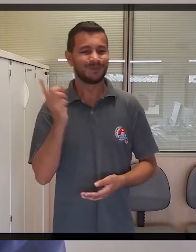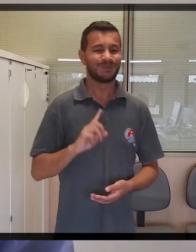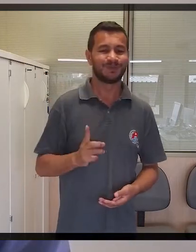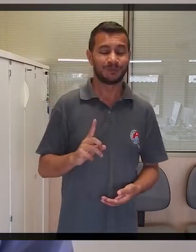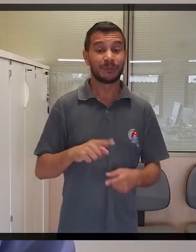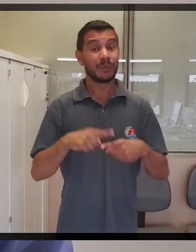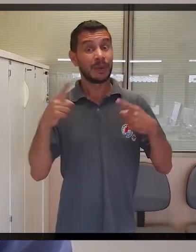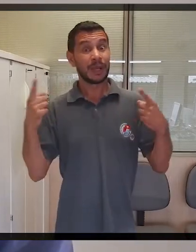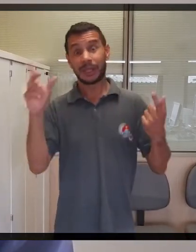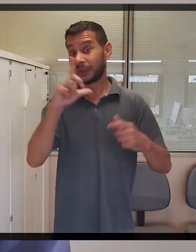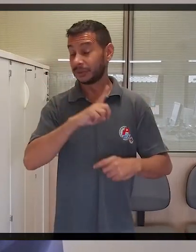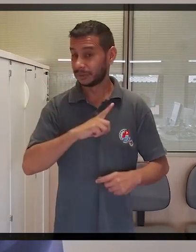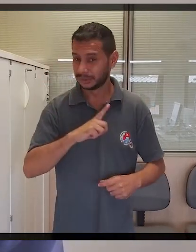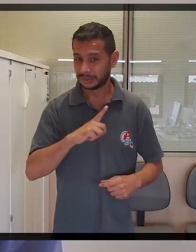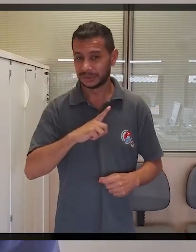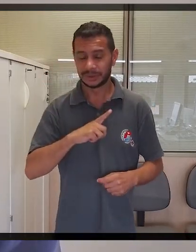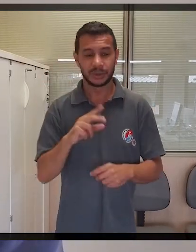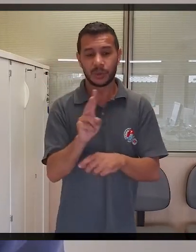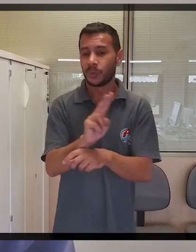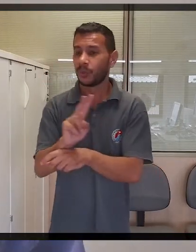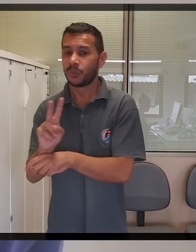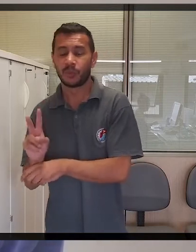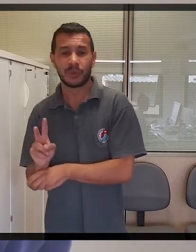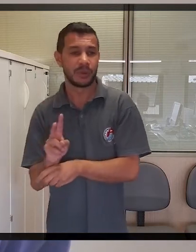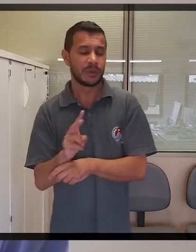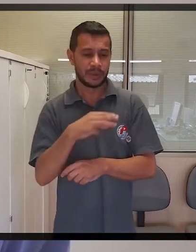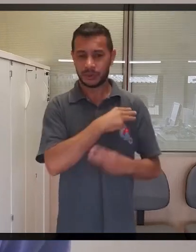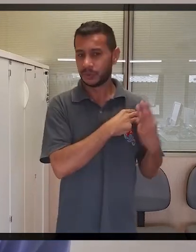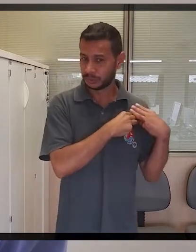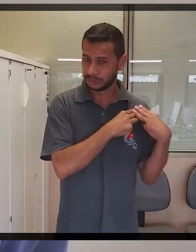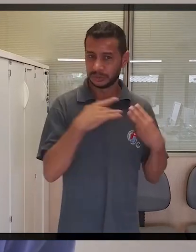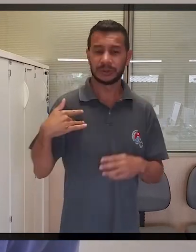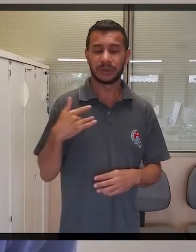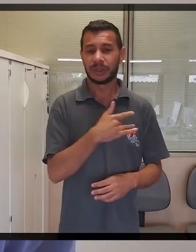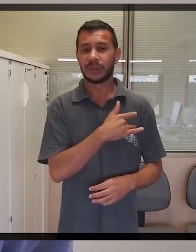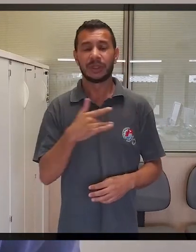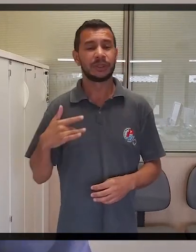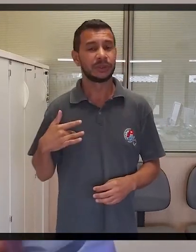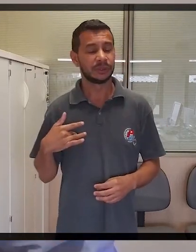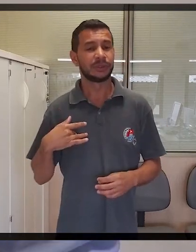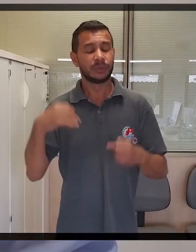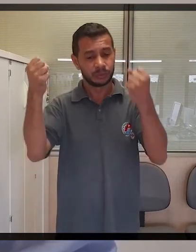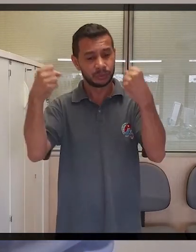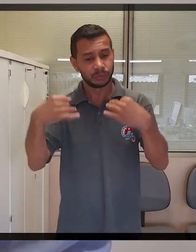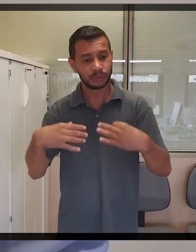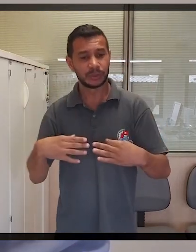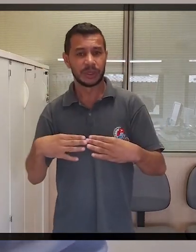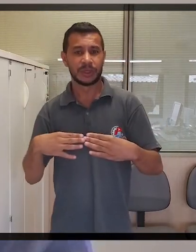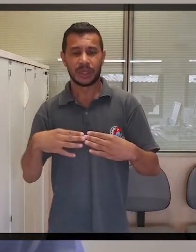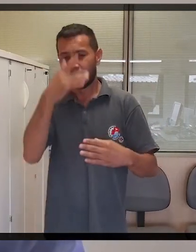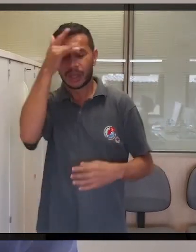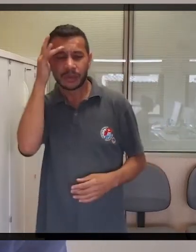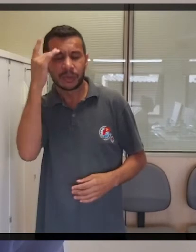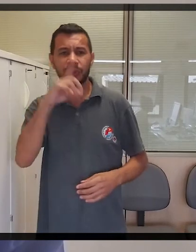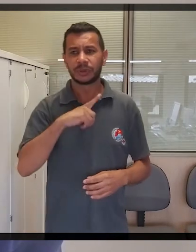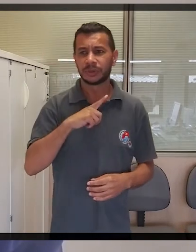mas existem cuidados. E cada um de nós, e o Ministério da Saúde, está tomando uma série de medidas. E aqueles casos que foram identificados,